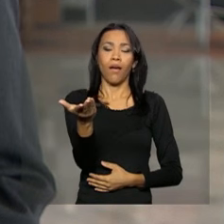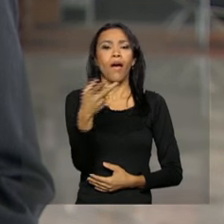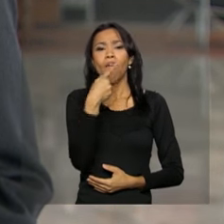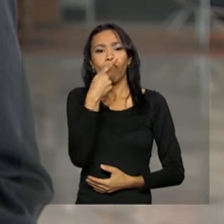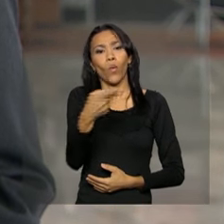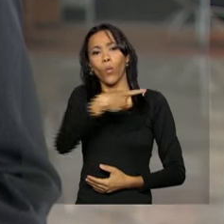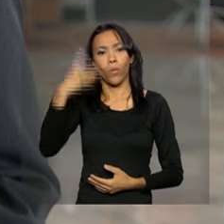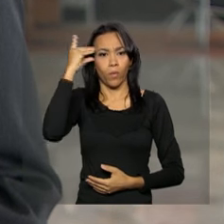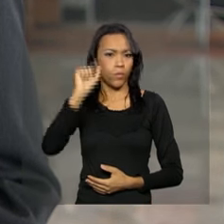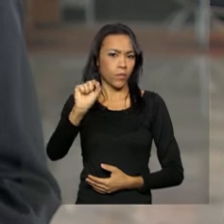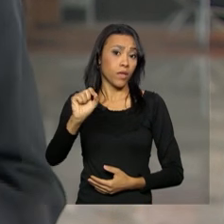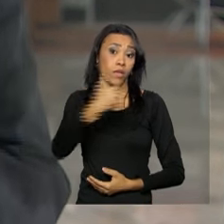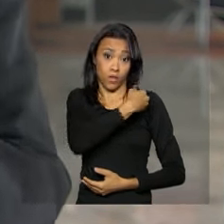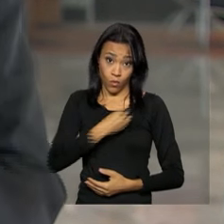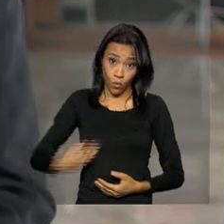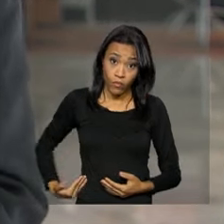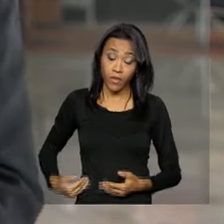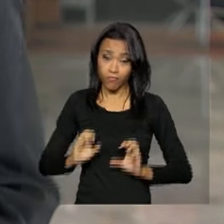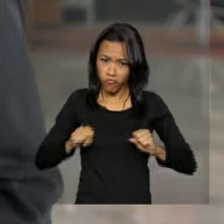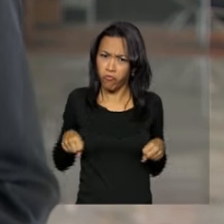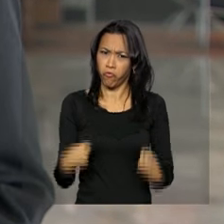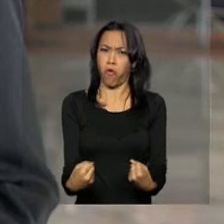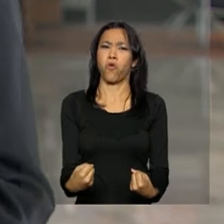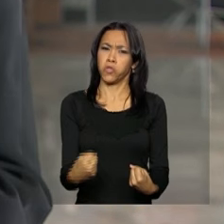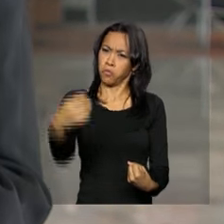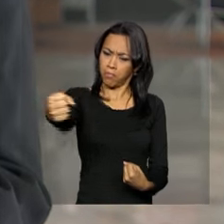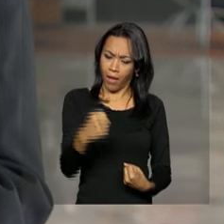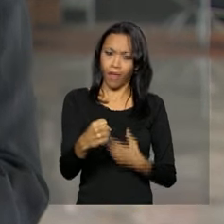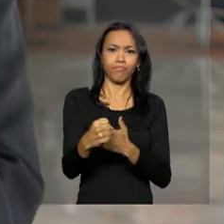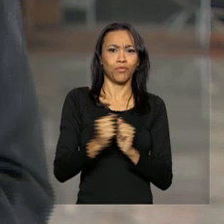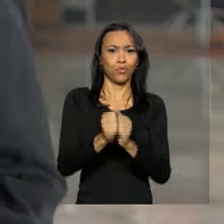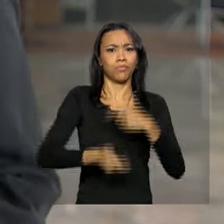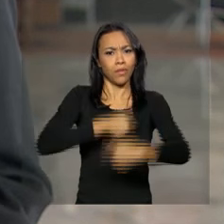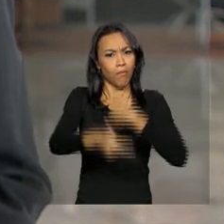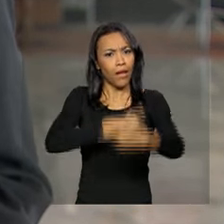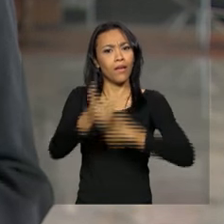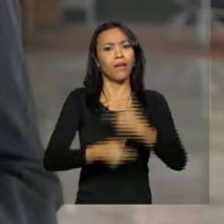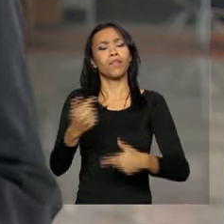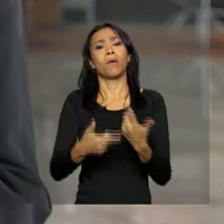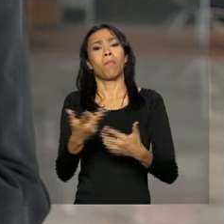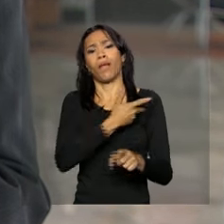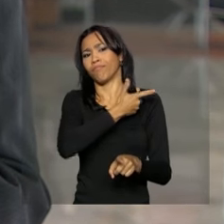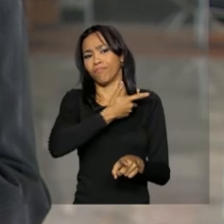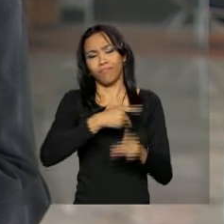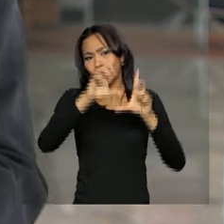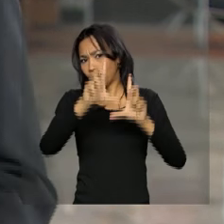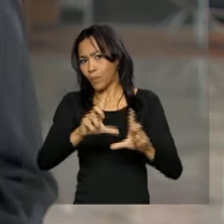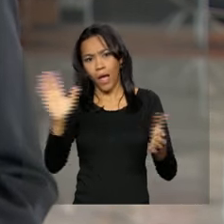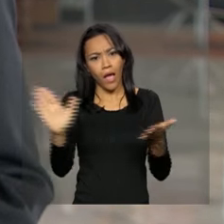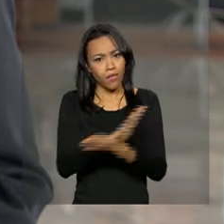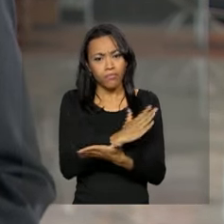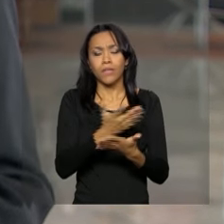presidenta Dilma destacou que o governo sai fortalecido com a entrada dele no governo para superar a crise econômica e política